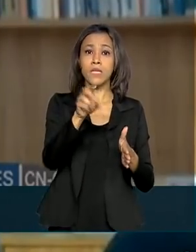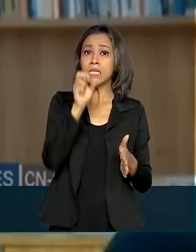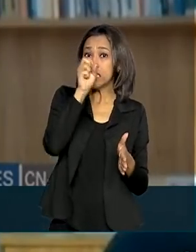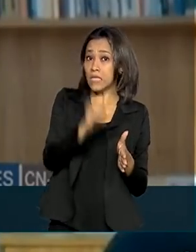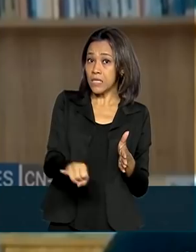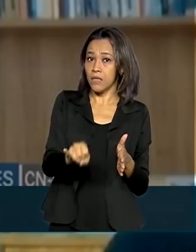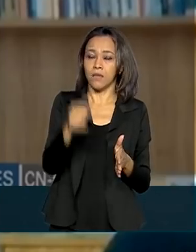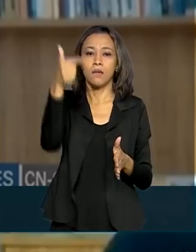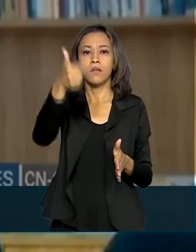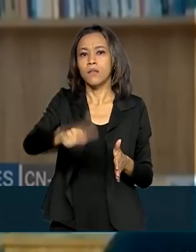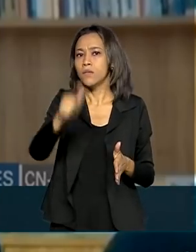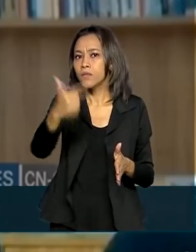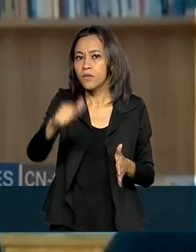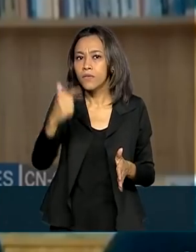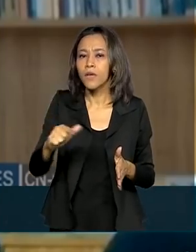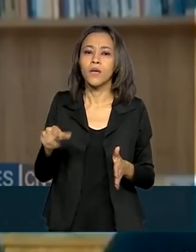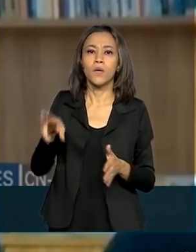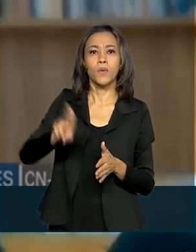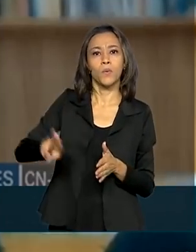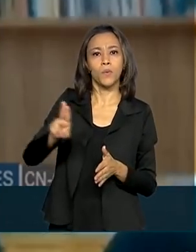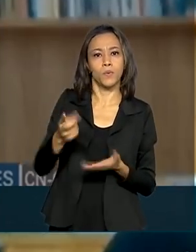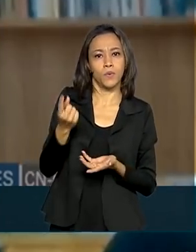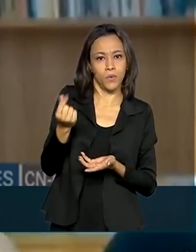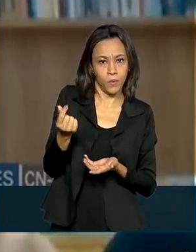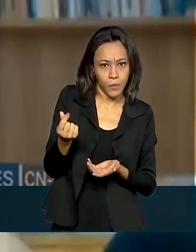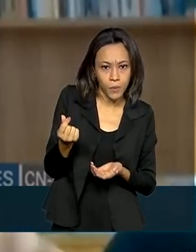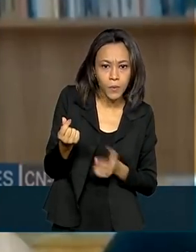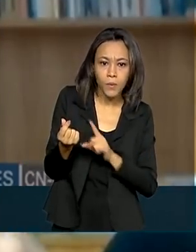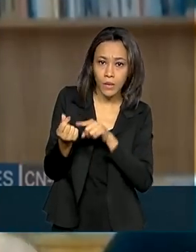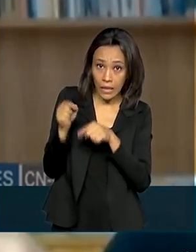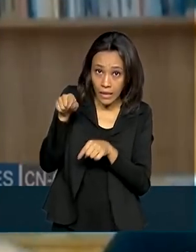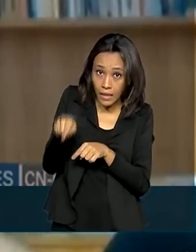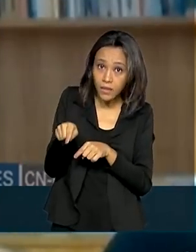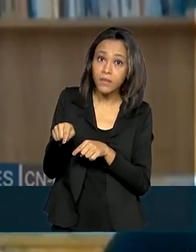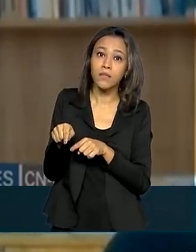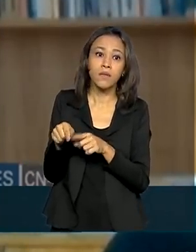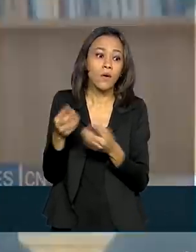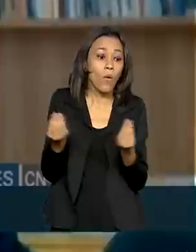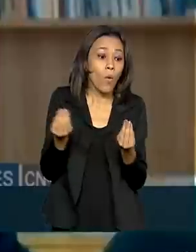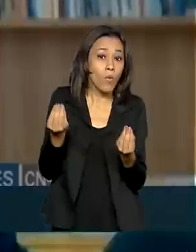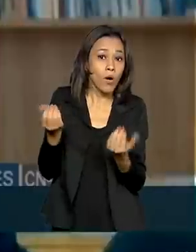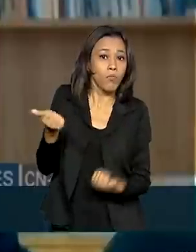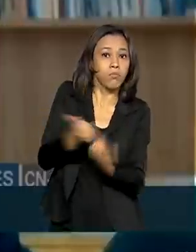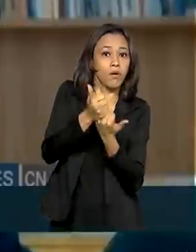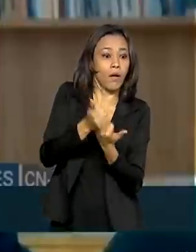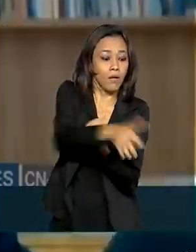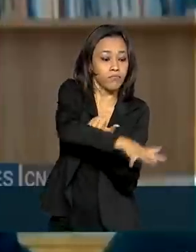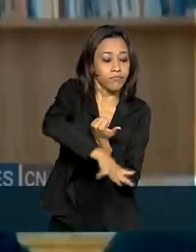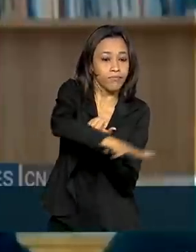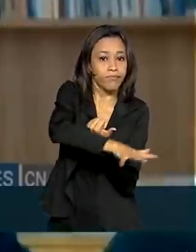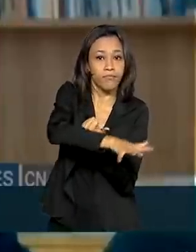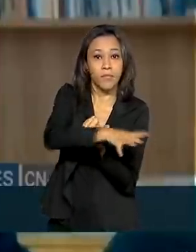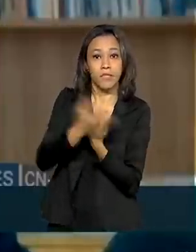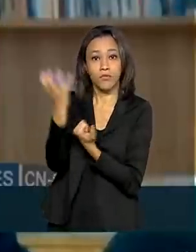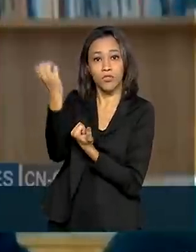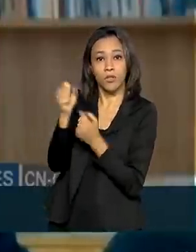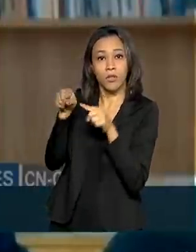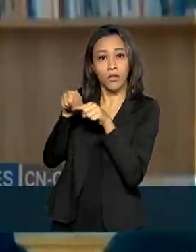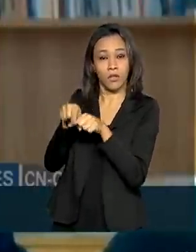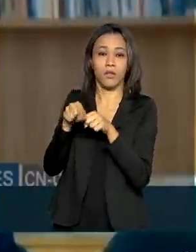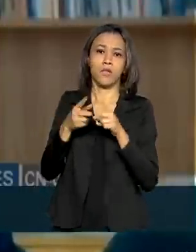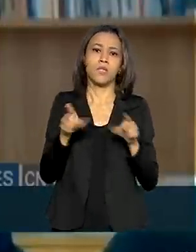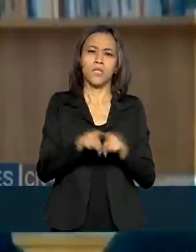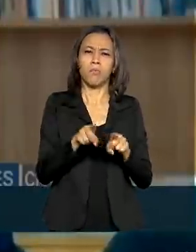de recursos que estão com o andar de cima, você não vai conseguir reforçar o andar de baixo. E aí a sua observação quanto a super